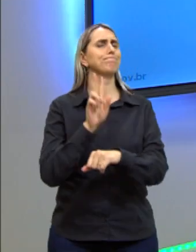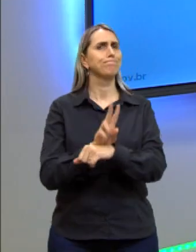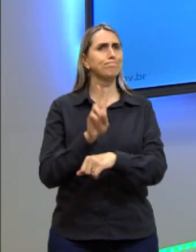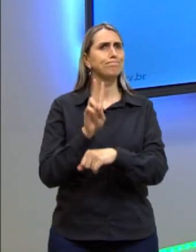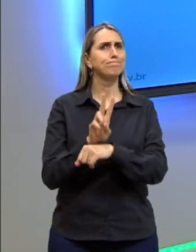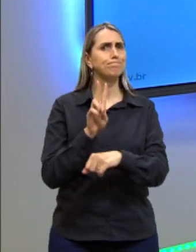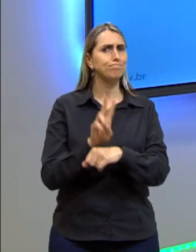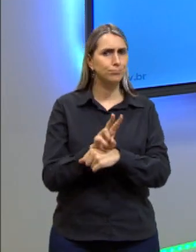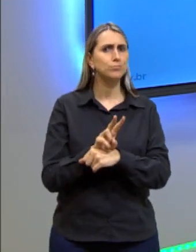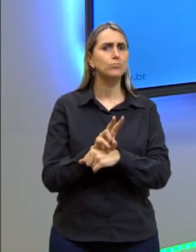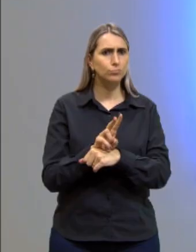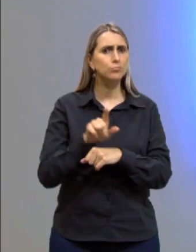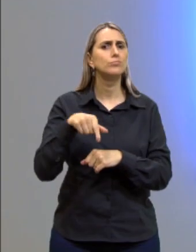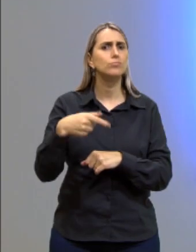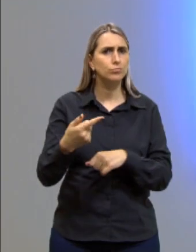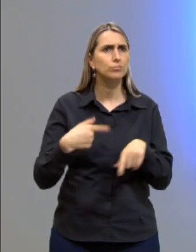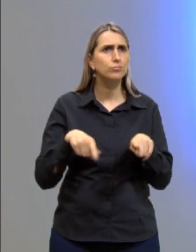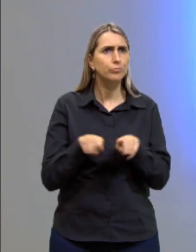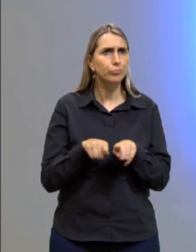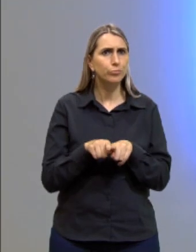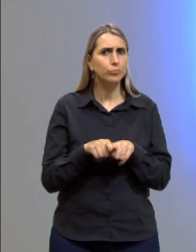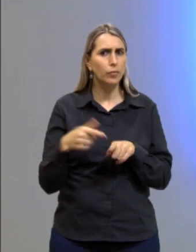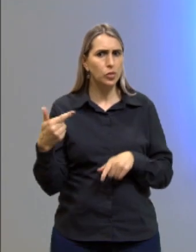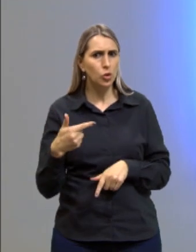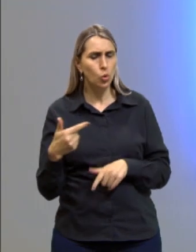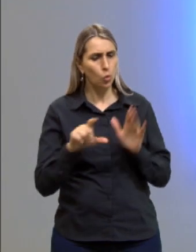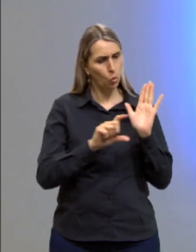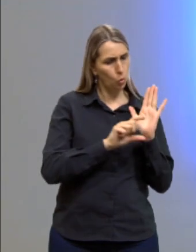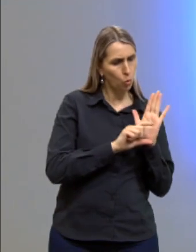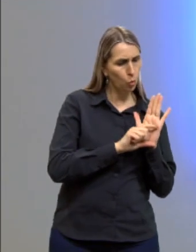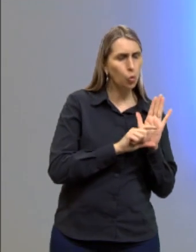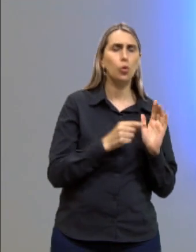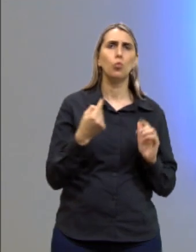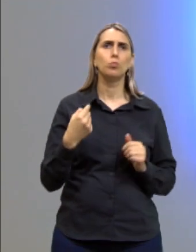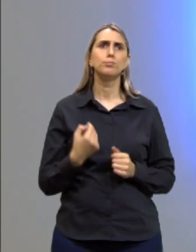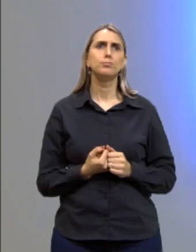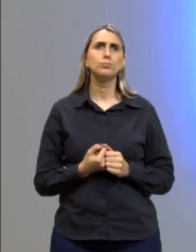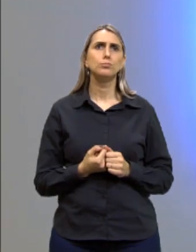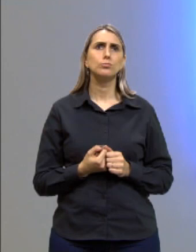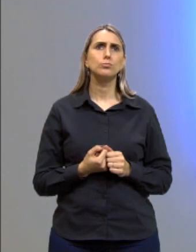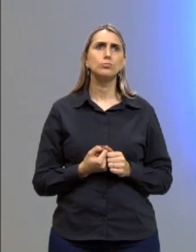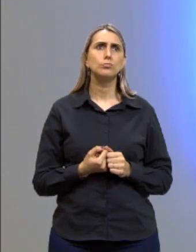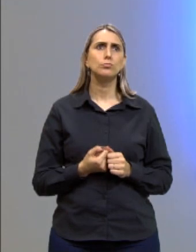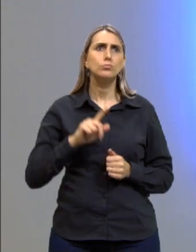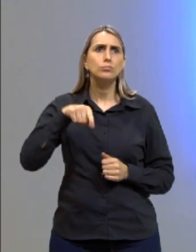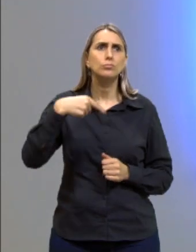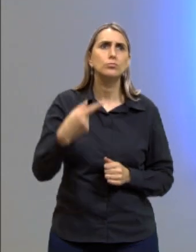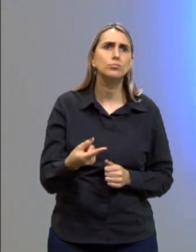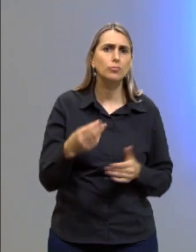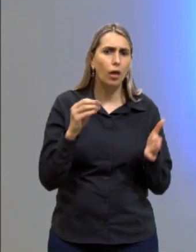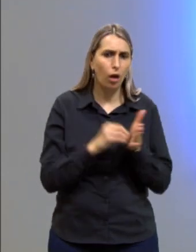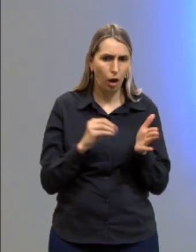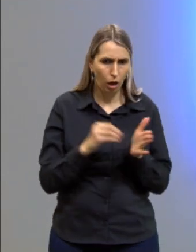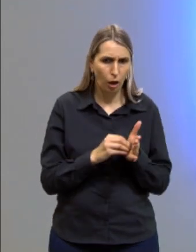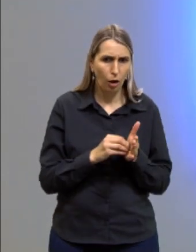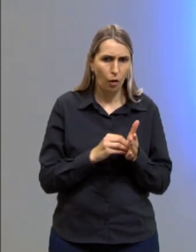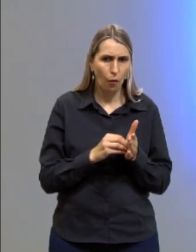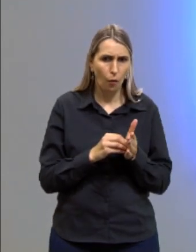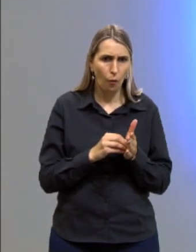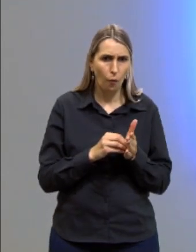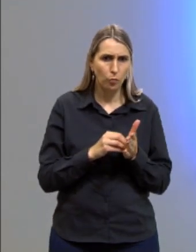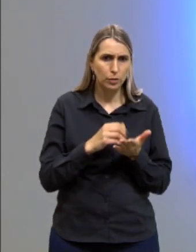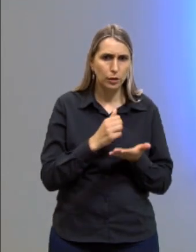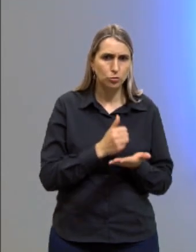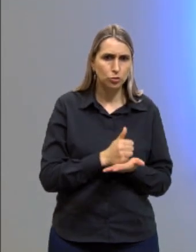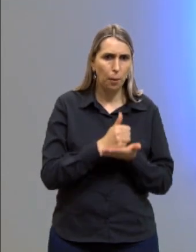disso. E, além disso, no segundo parágrafo, ela coloca assim, além da falta de fornecimentos,